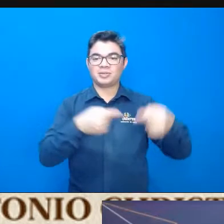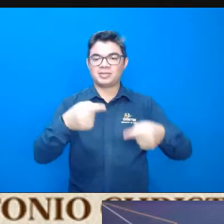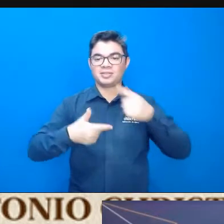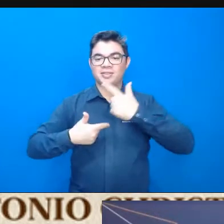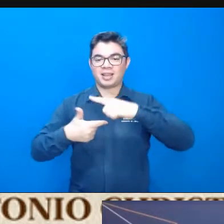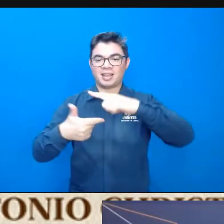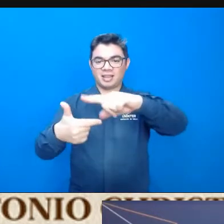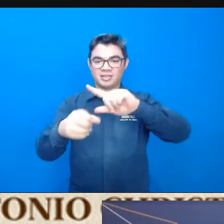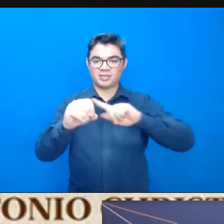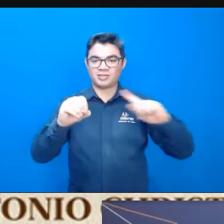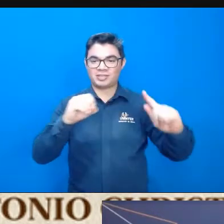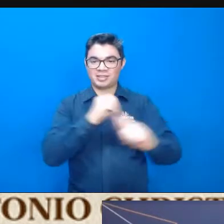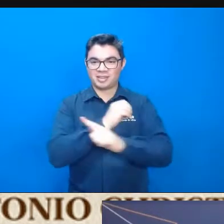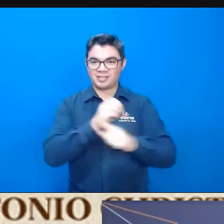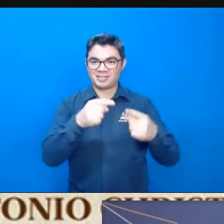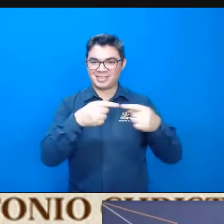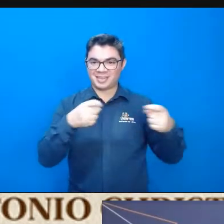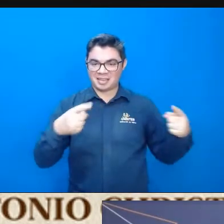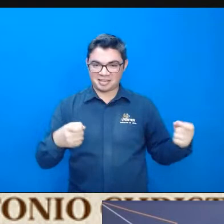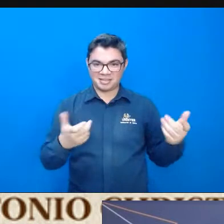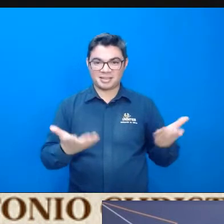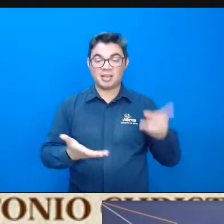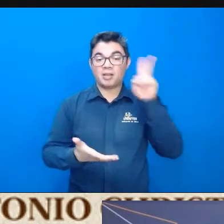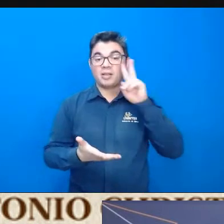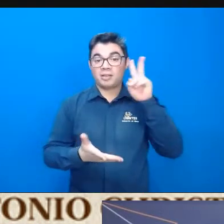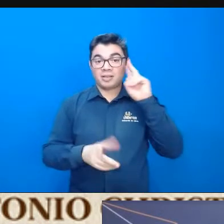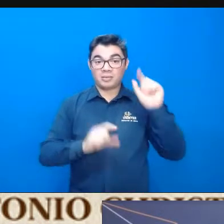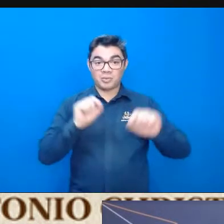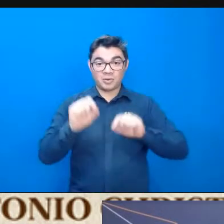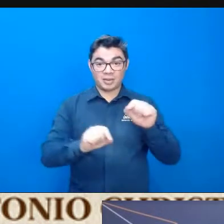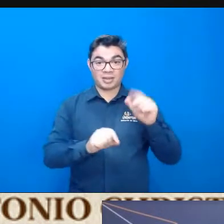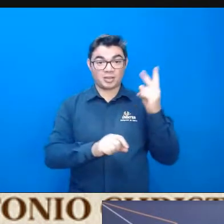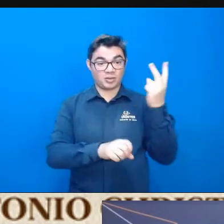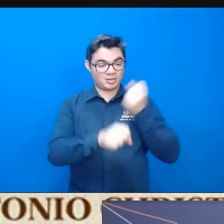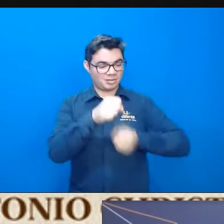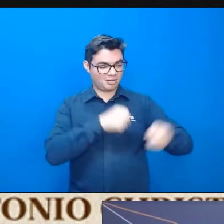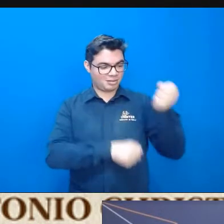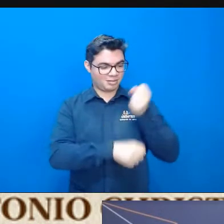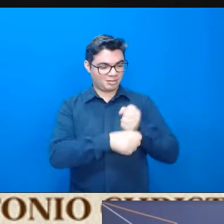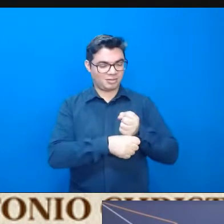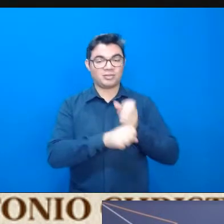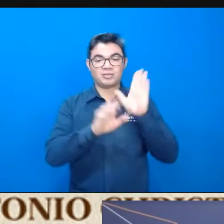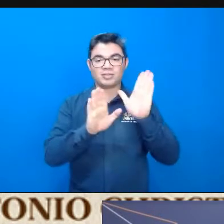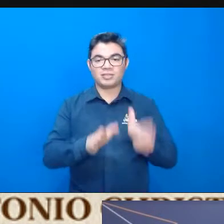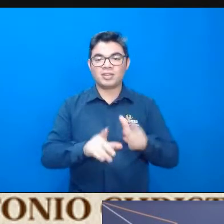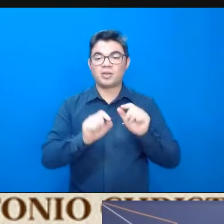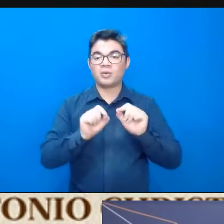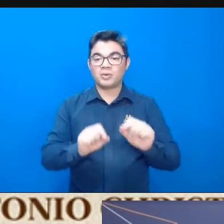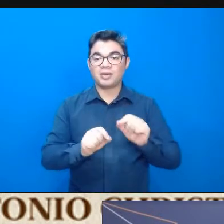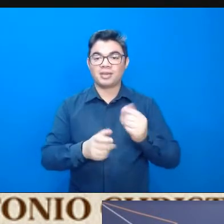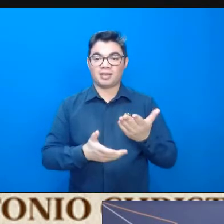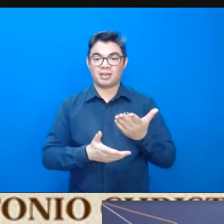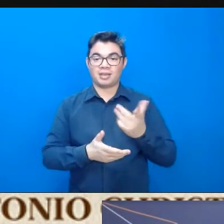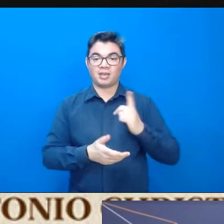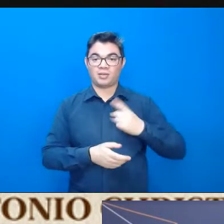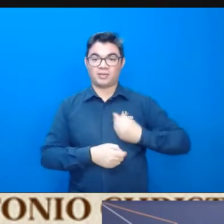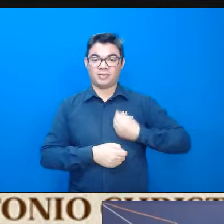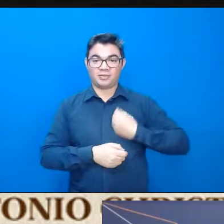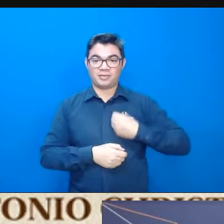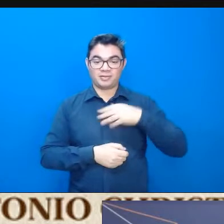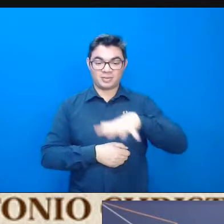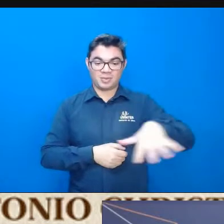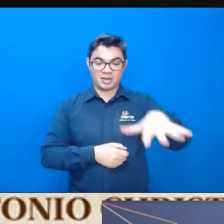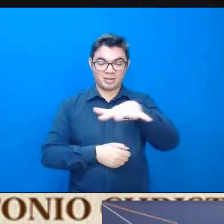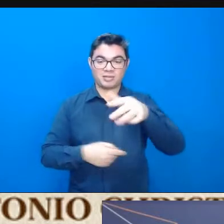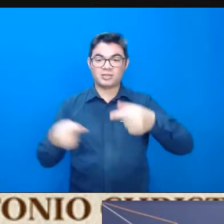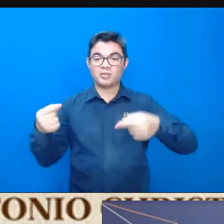geossciências né eu lembro que há dois anos atrás já estive nesse espaço